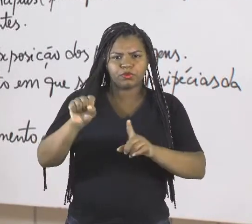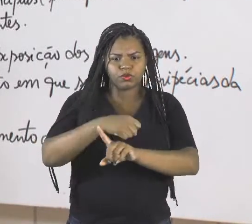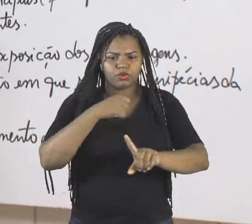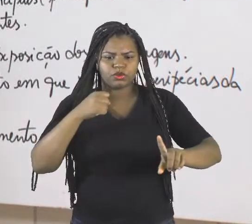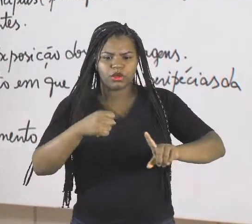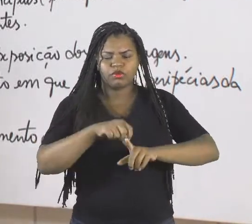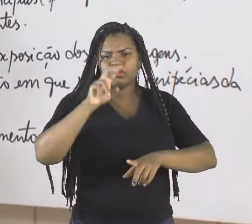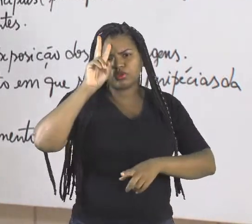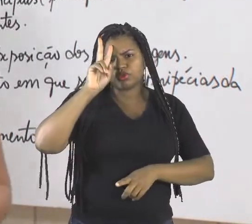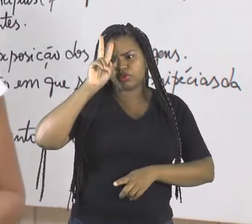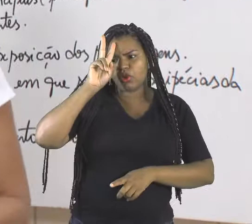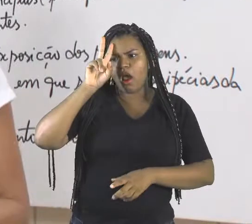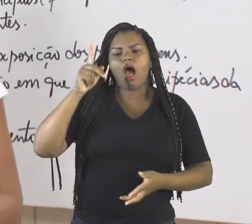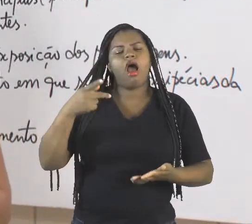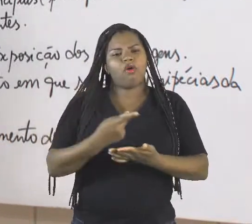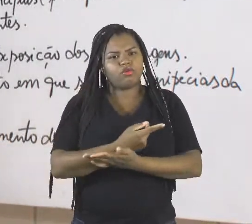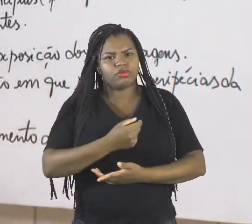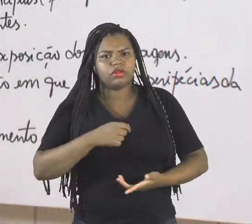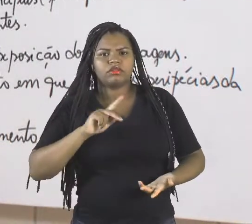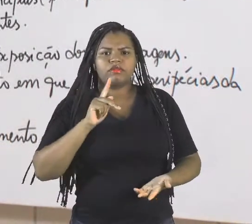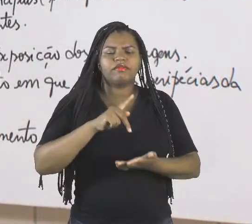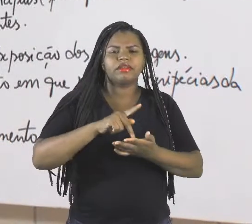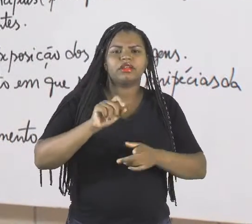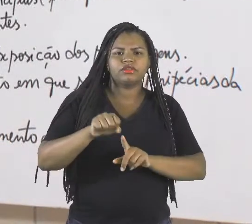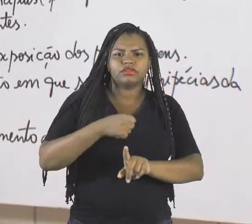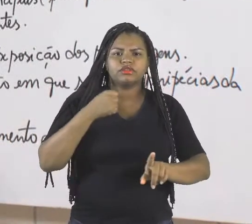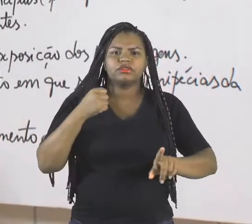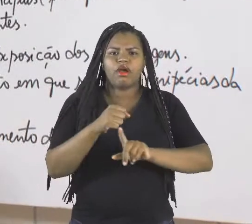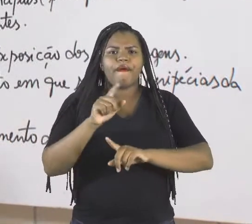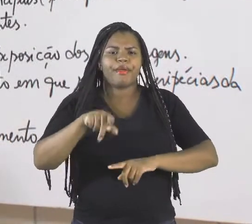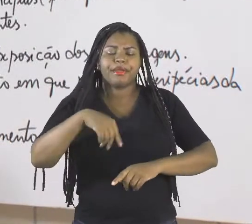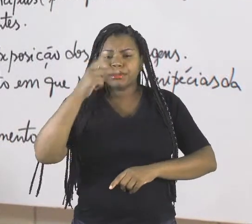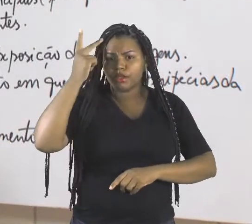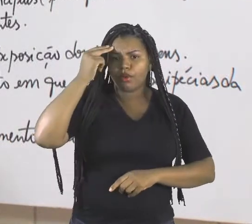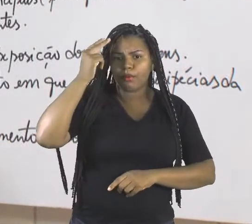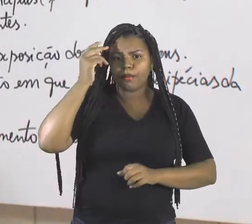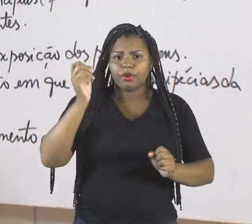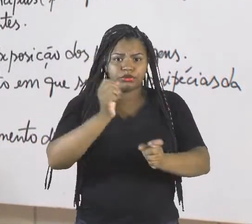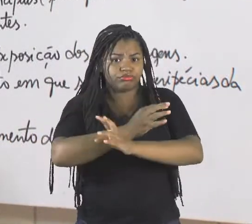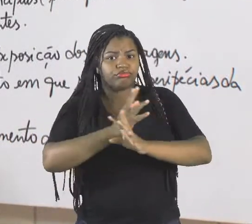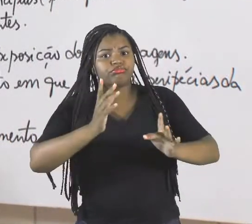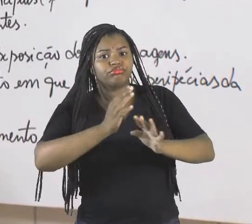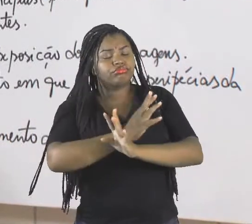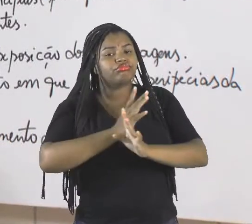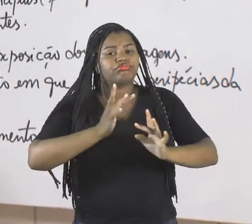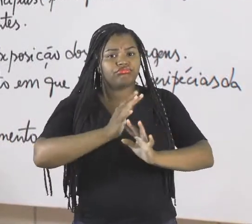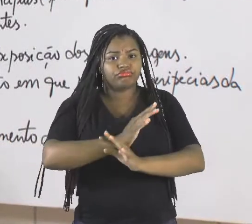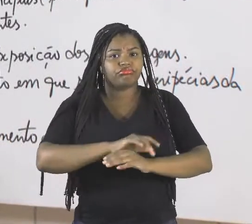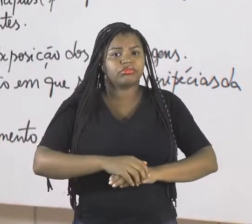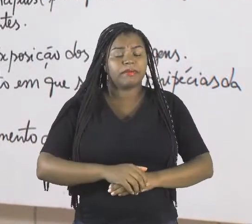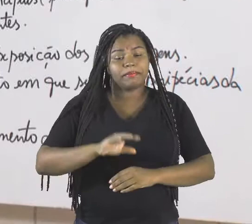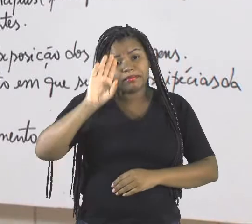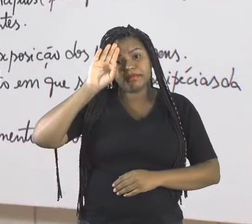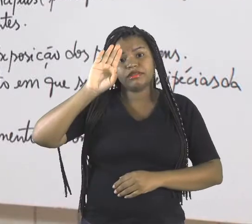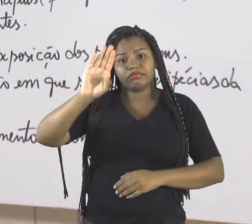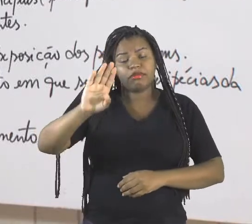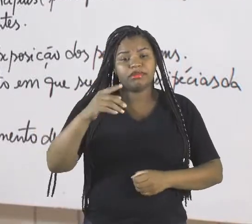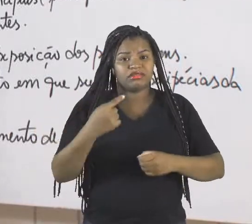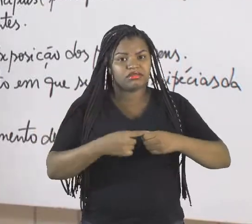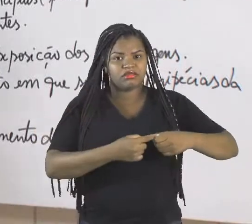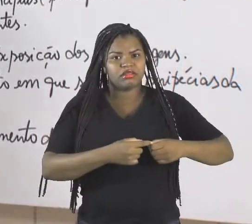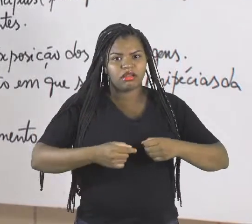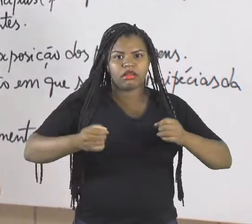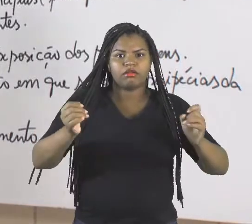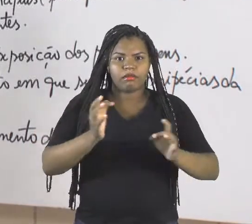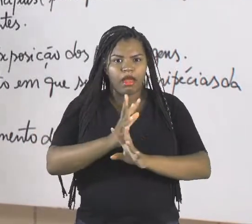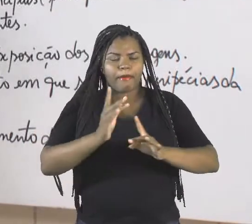Acontece ali uma realidade social e que é bastante comum nas grandes capitais, principalmente nas grandes cidades. Apresente a sua